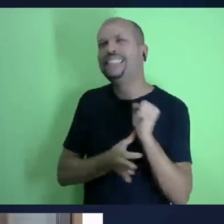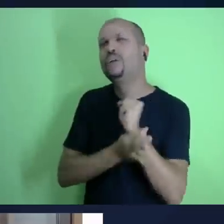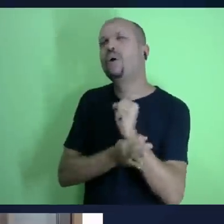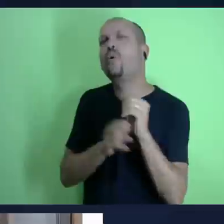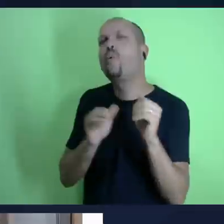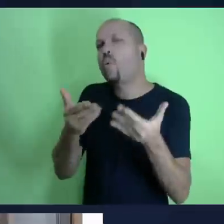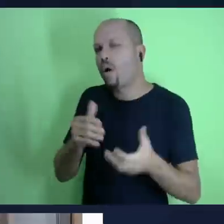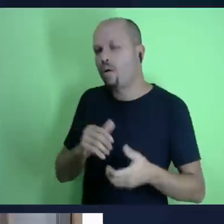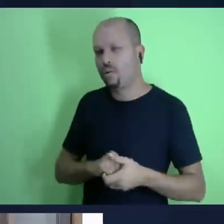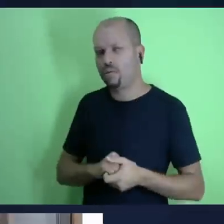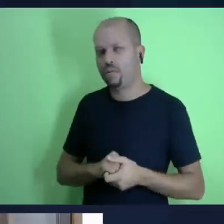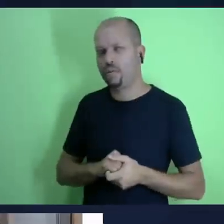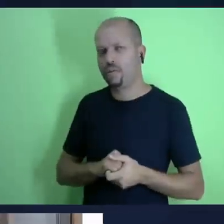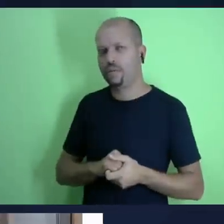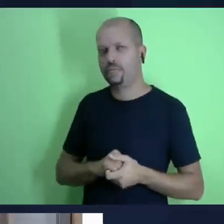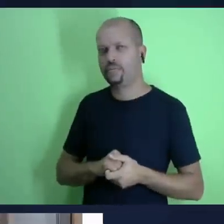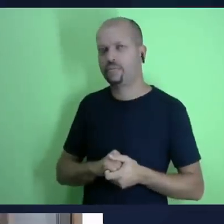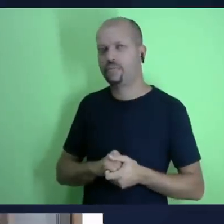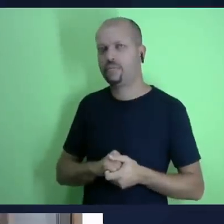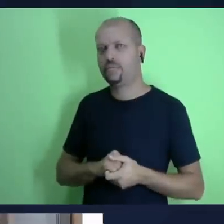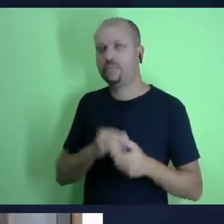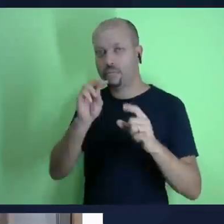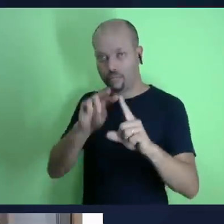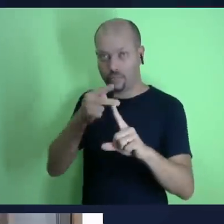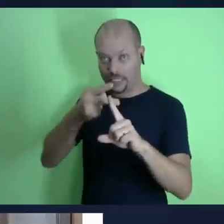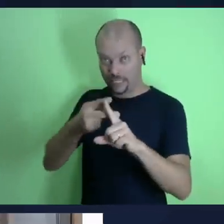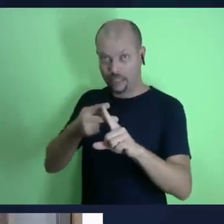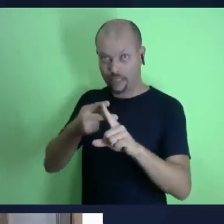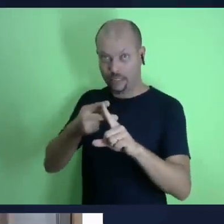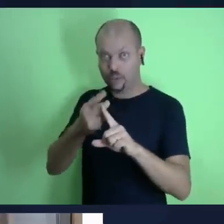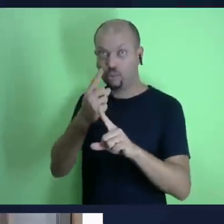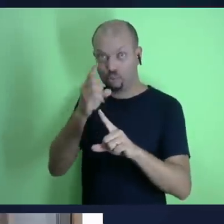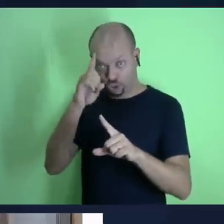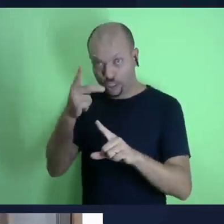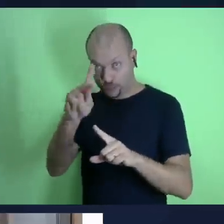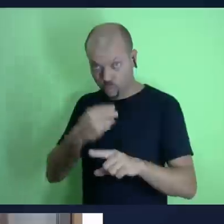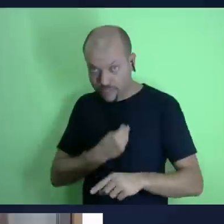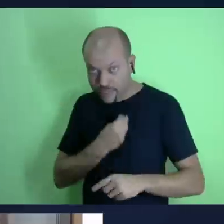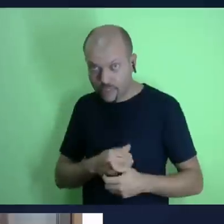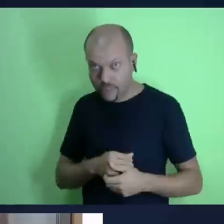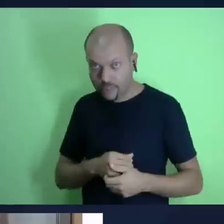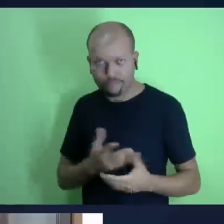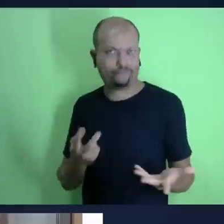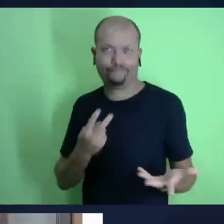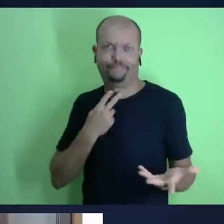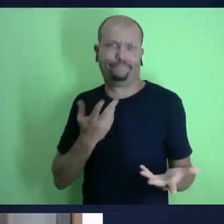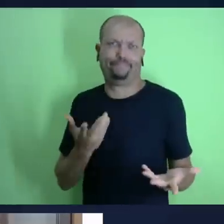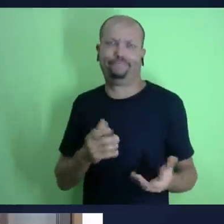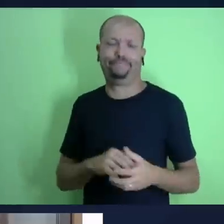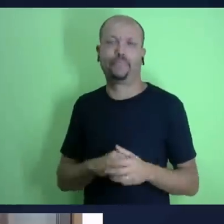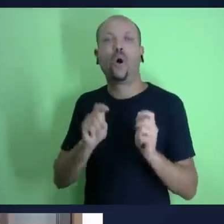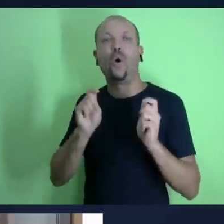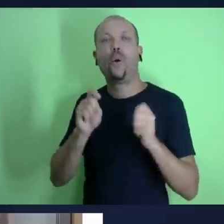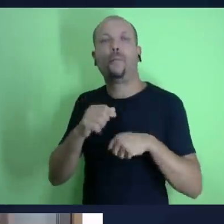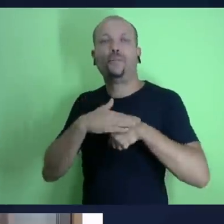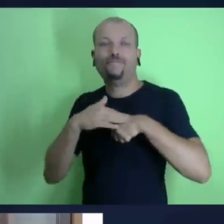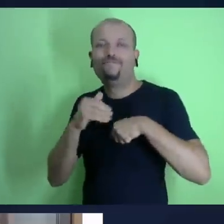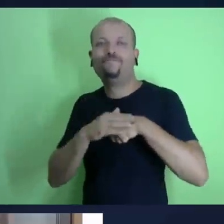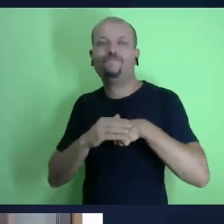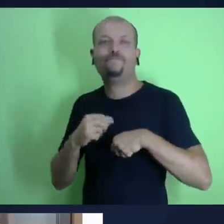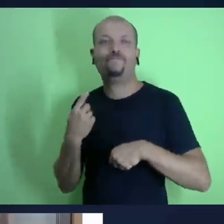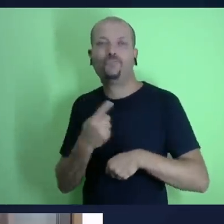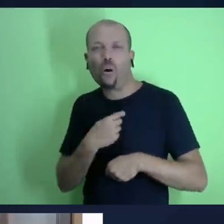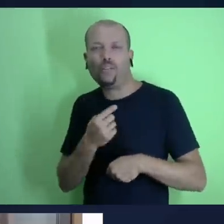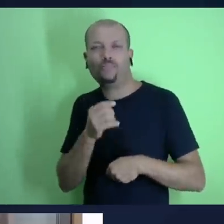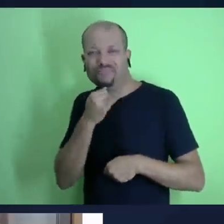nos nossos momentos de luto não pode então a ideia é assim não confie na